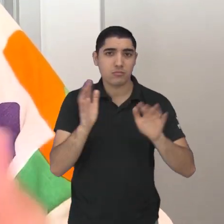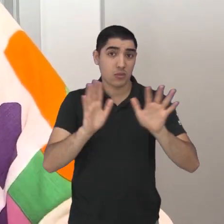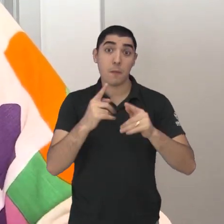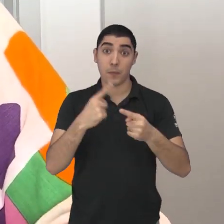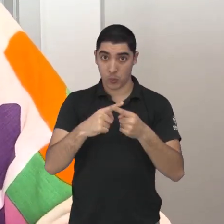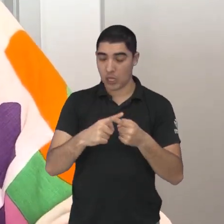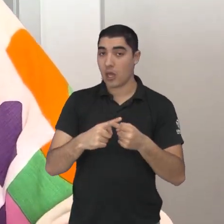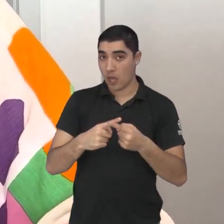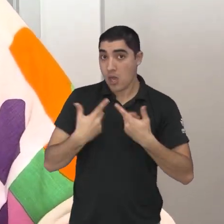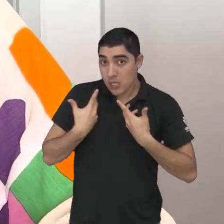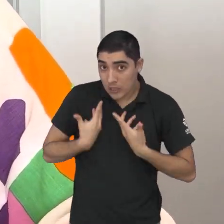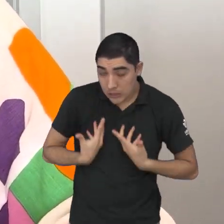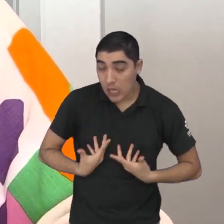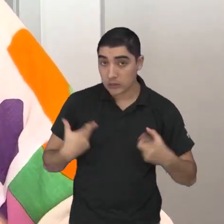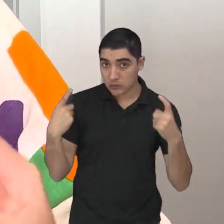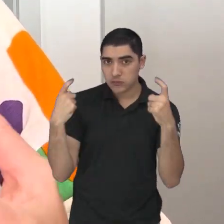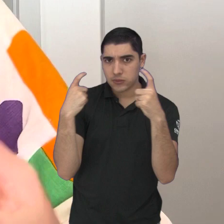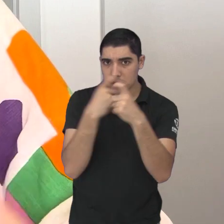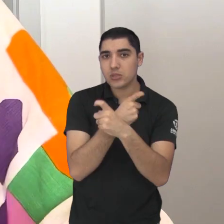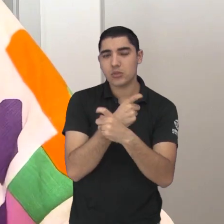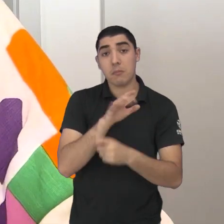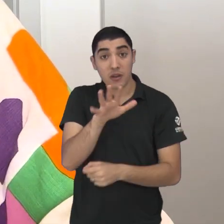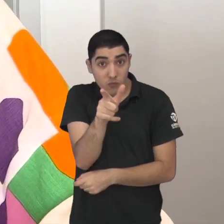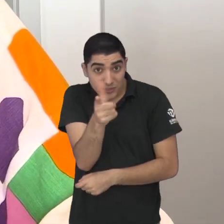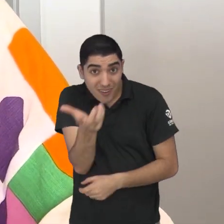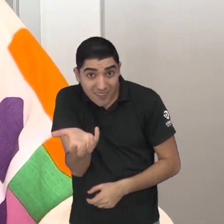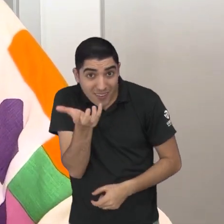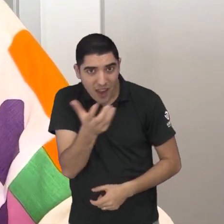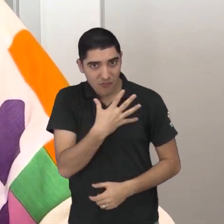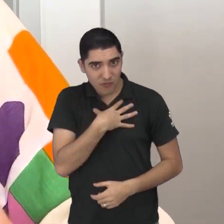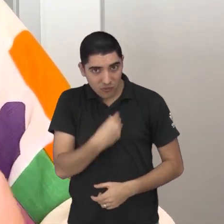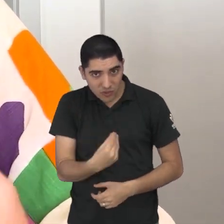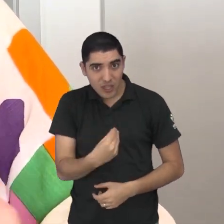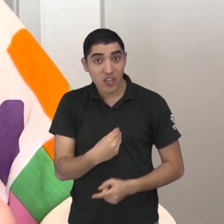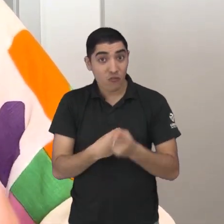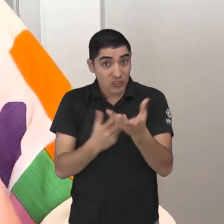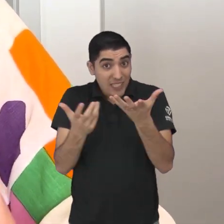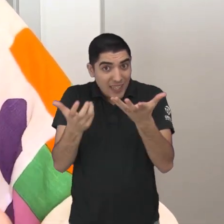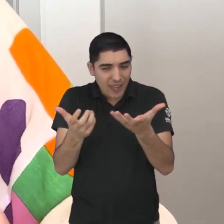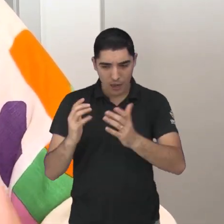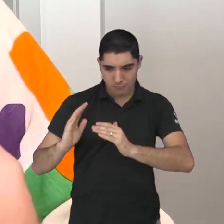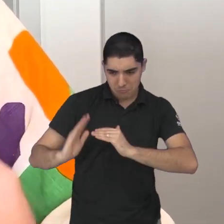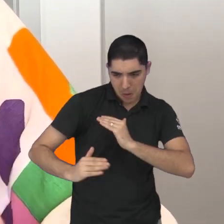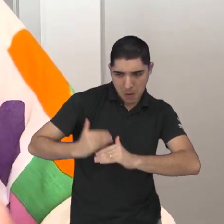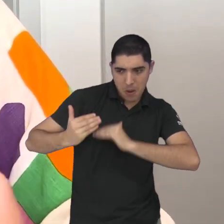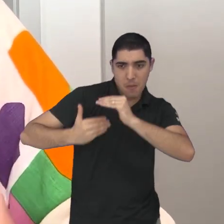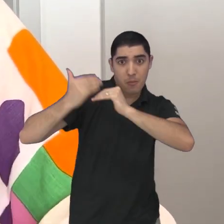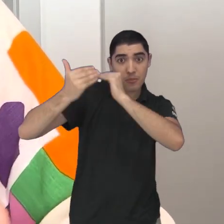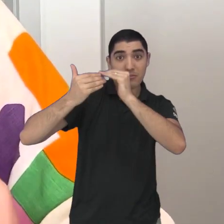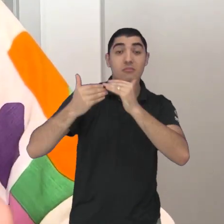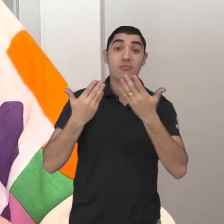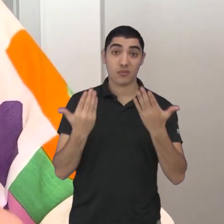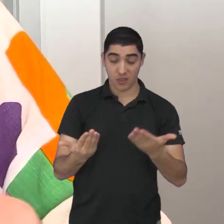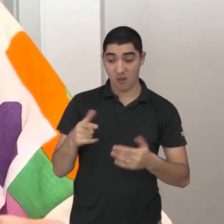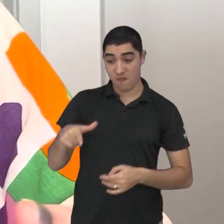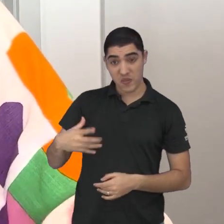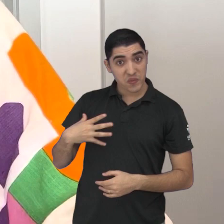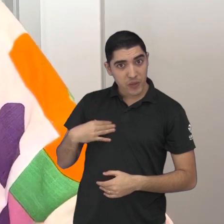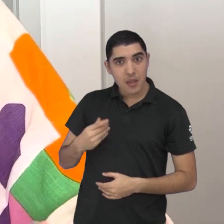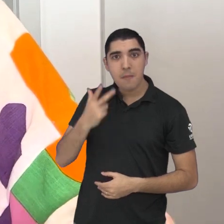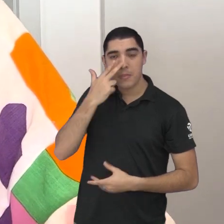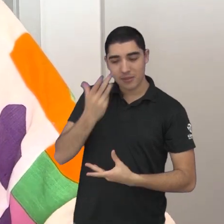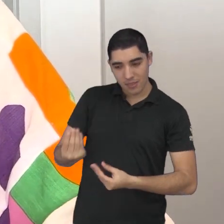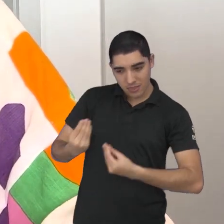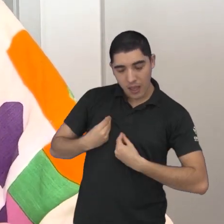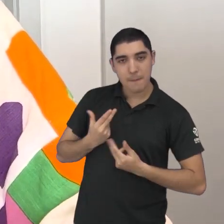muito grande sabe mas assim se você quer ou se você quer evoluir nada te faz evoluir nada te faz